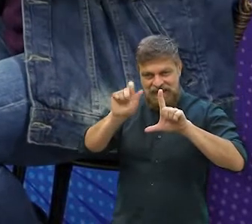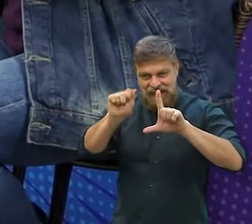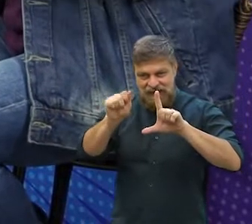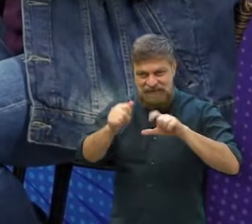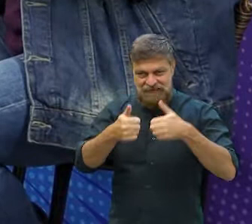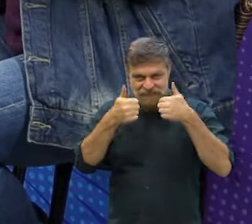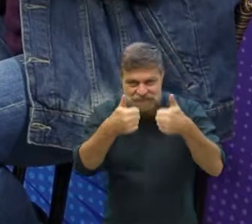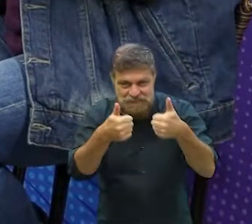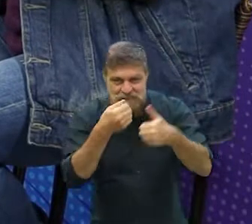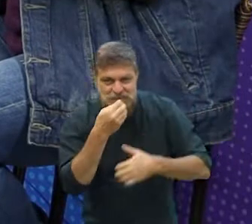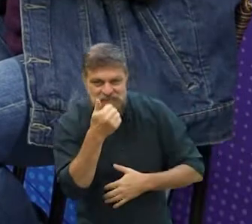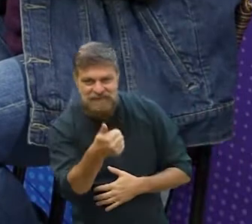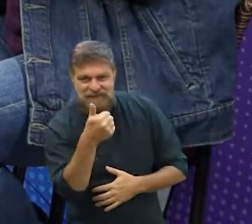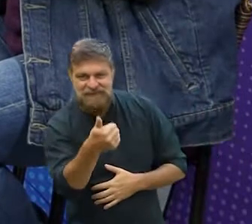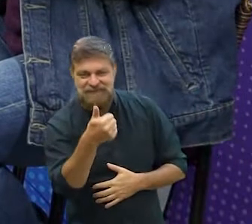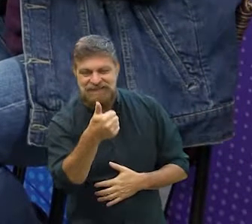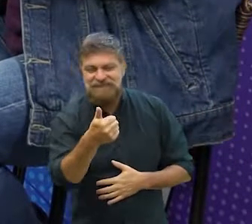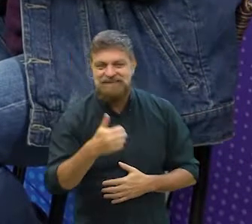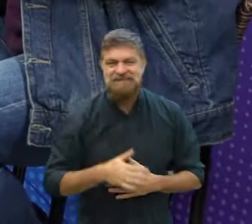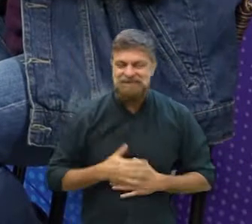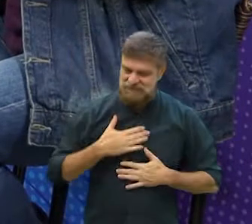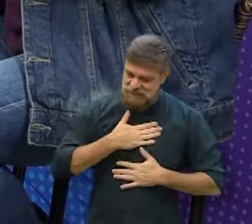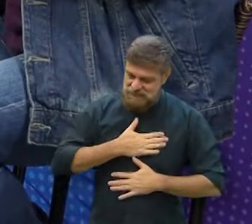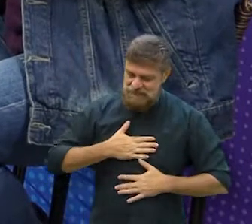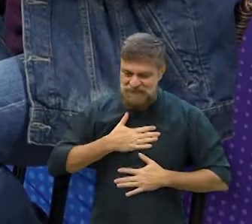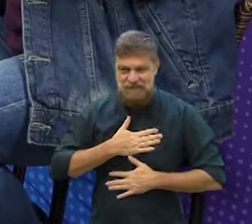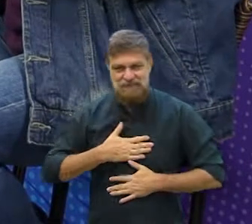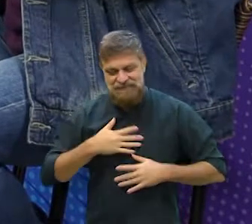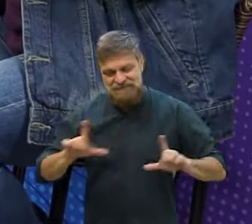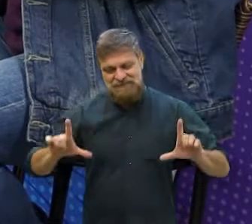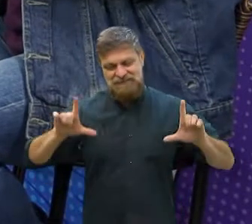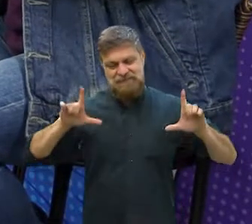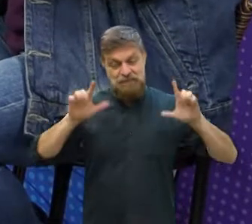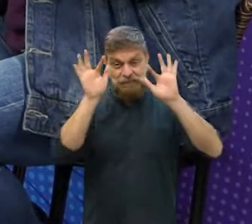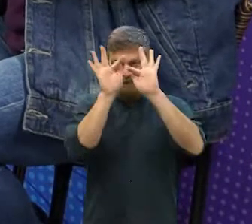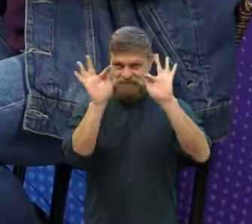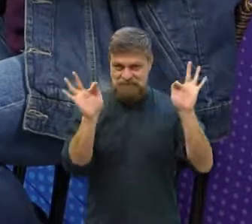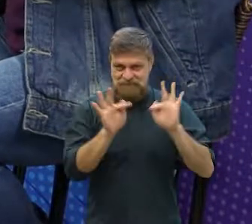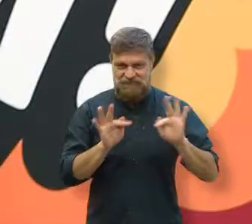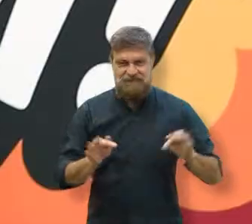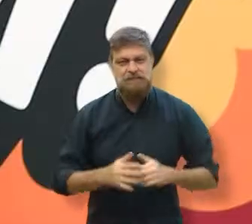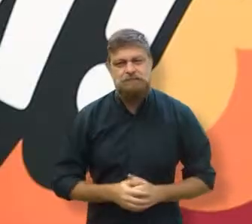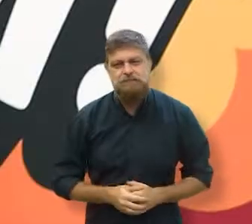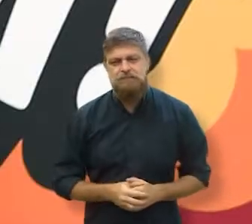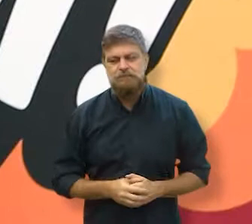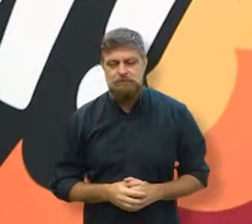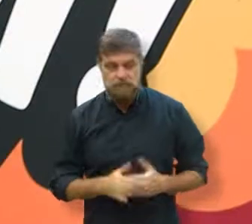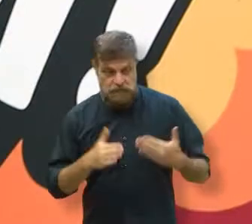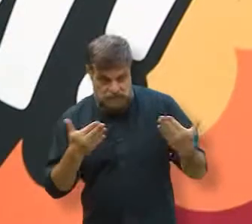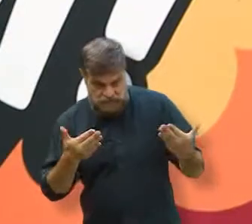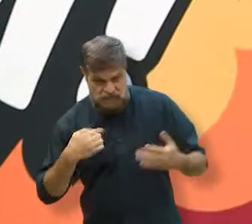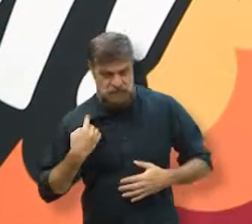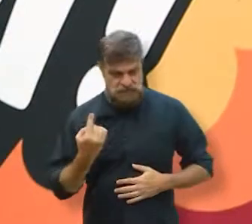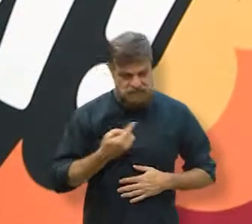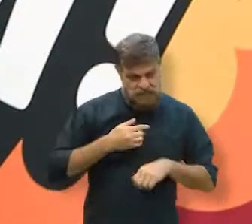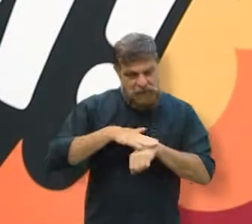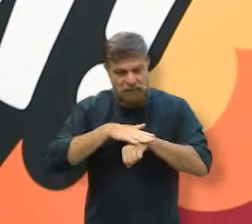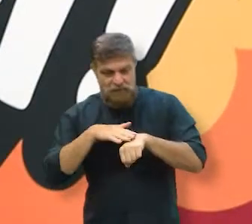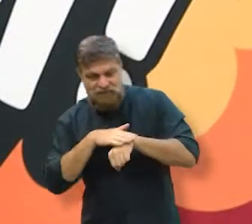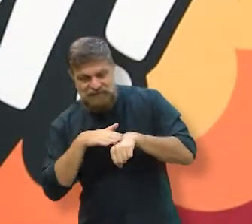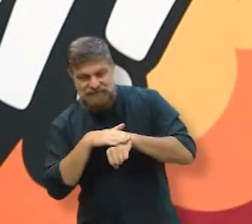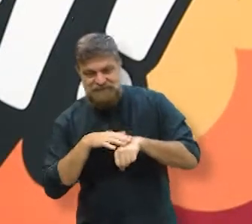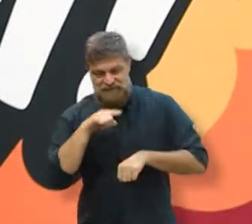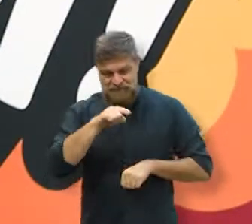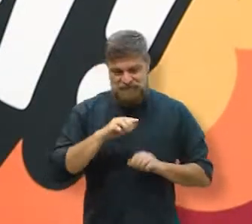Reis. Tudo bem, Queca? Tudo bem, Michel? Prazer estar aqui. Feliz honra de estar aqui. Tudo jóia. E aí, a gente vai bater um